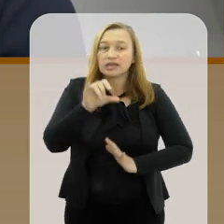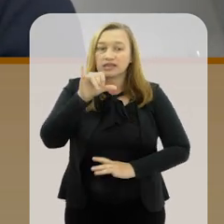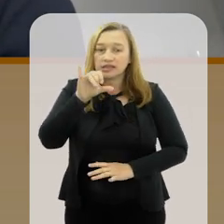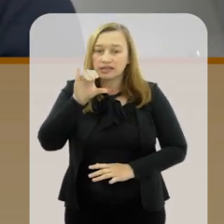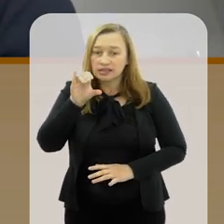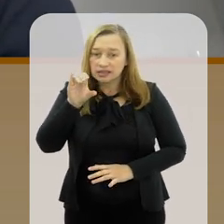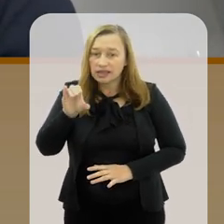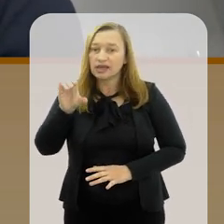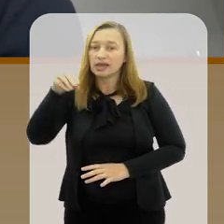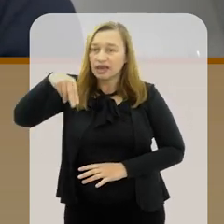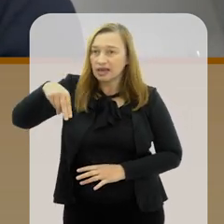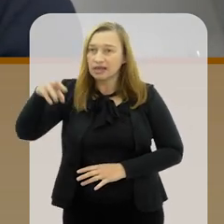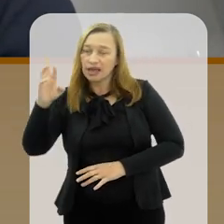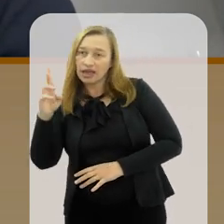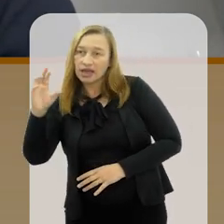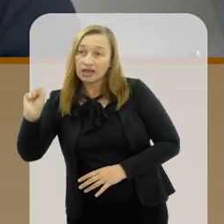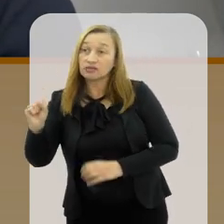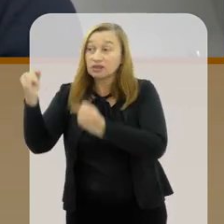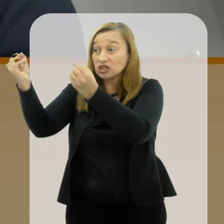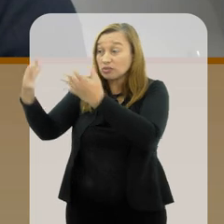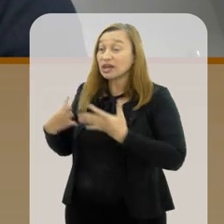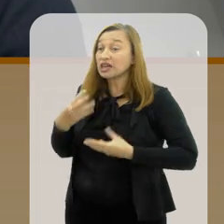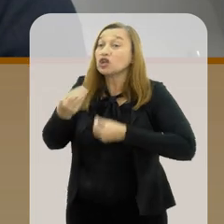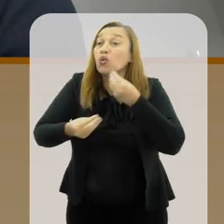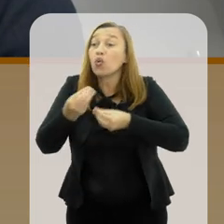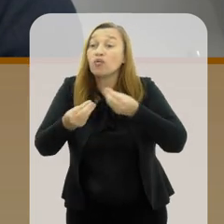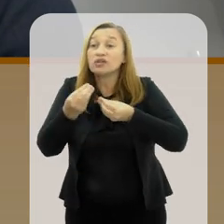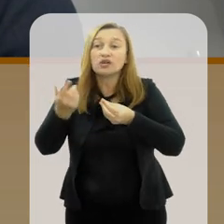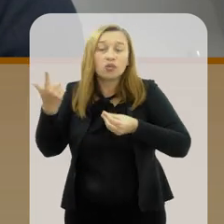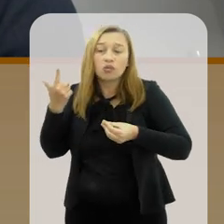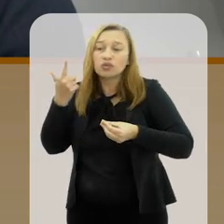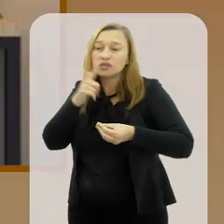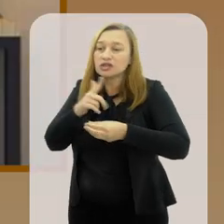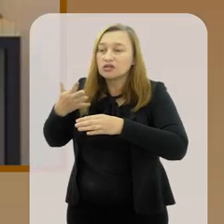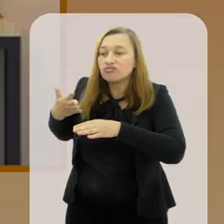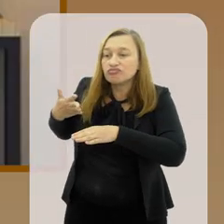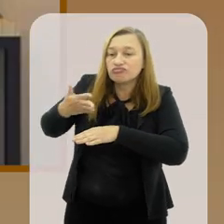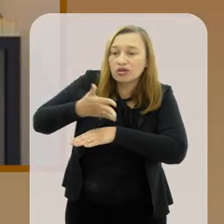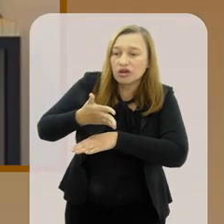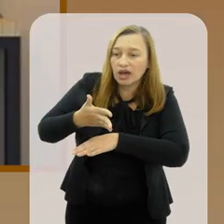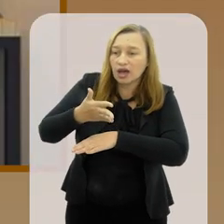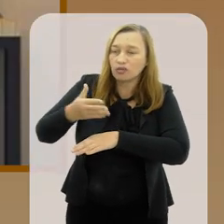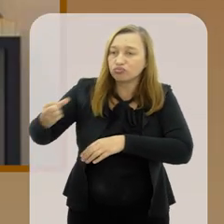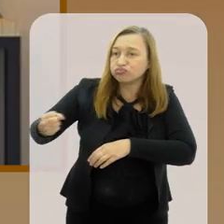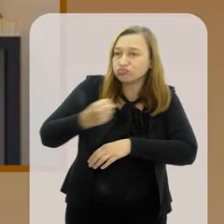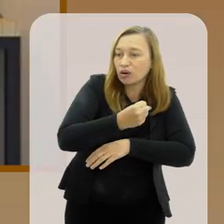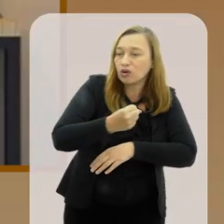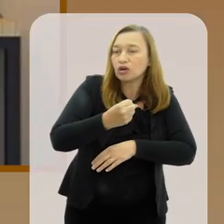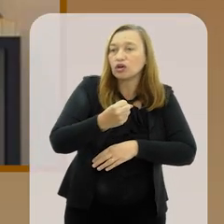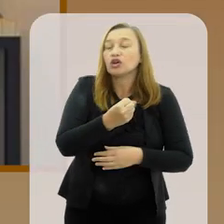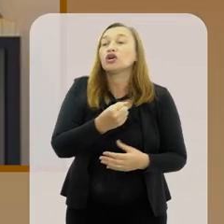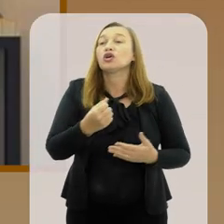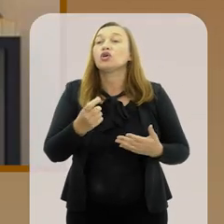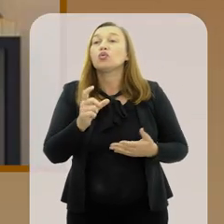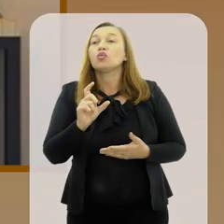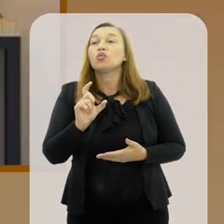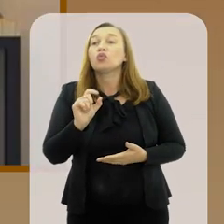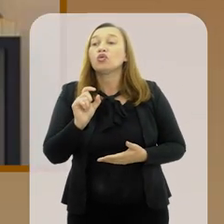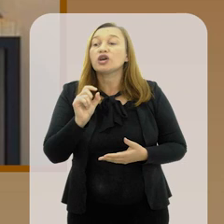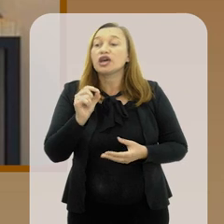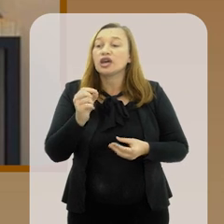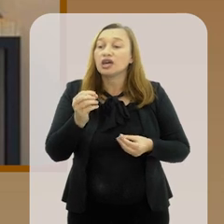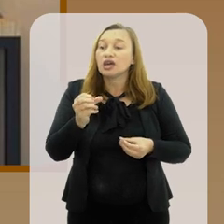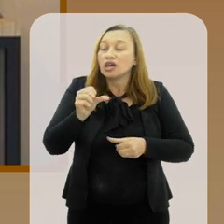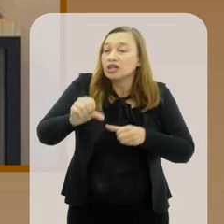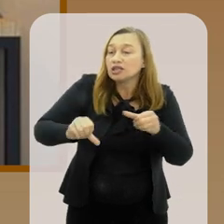CNRS. Eu queria que você contasse para a gente como você chegou até esse cargo e o que ele trouxe